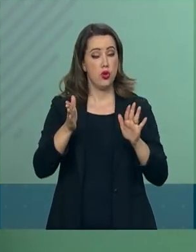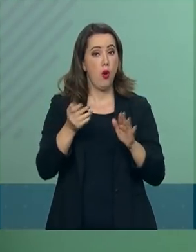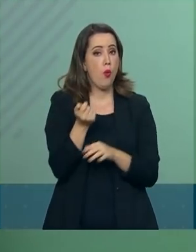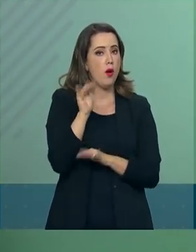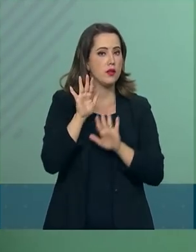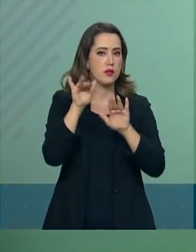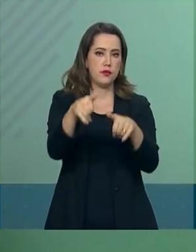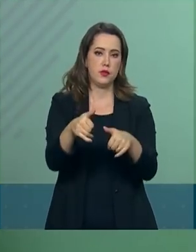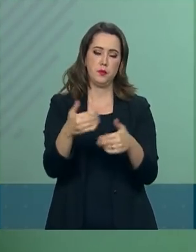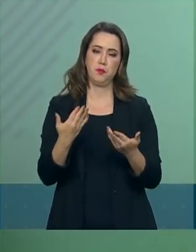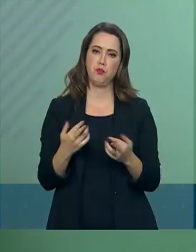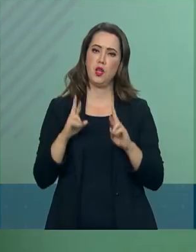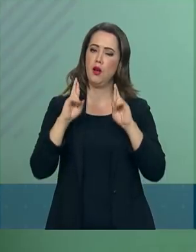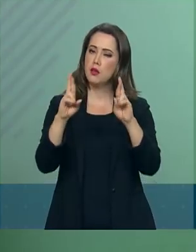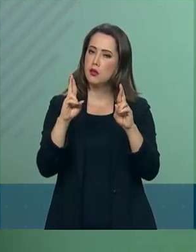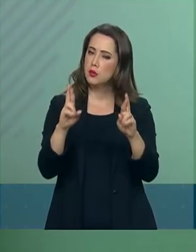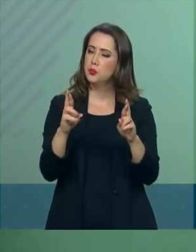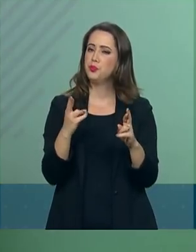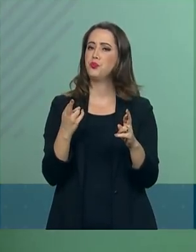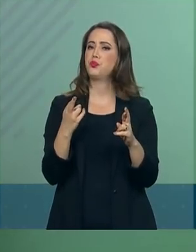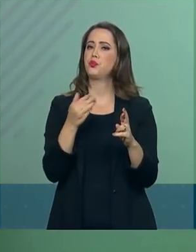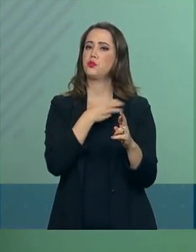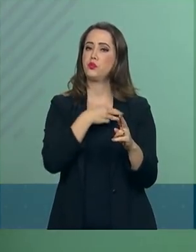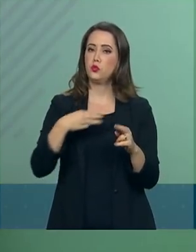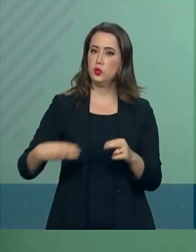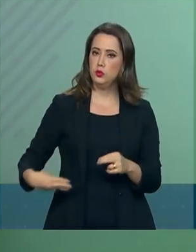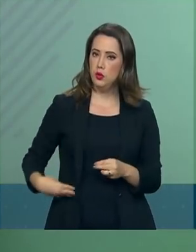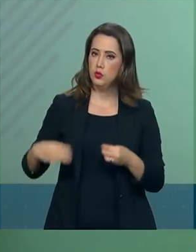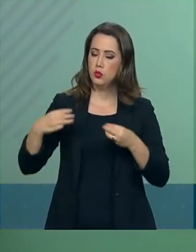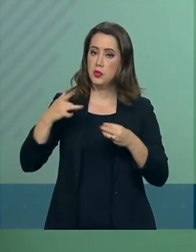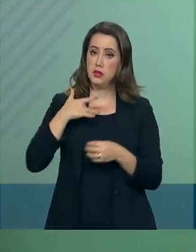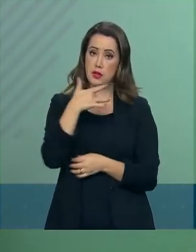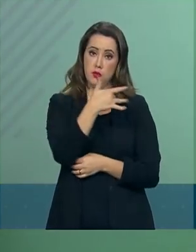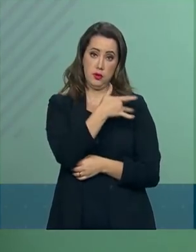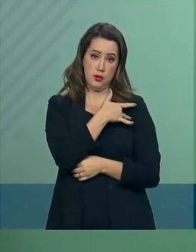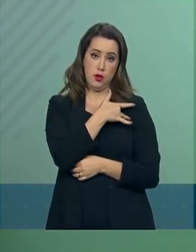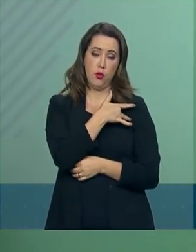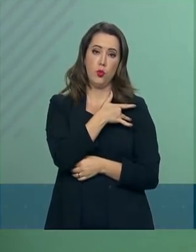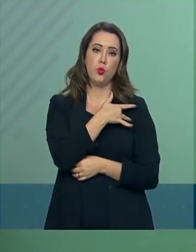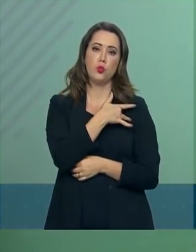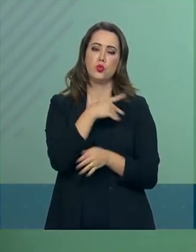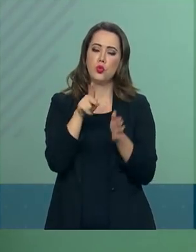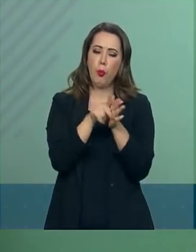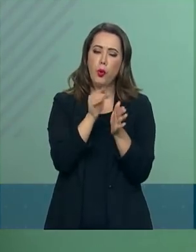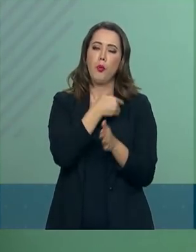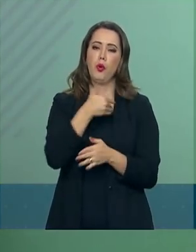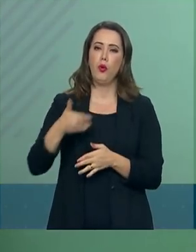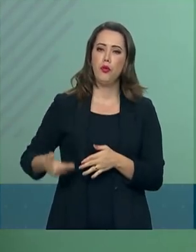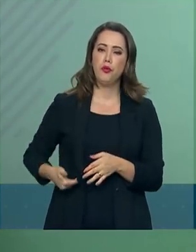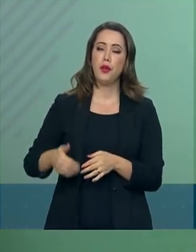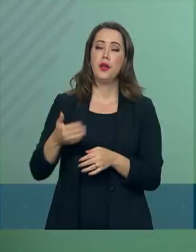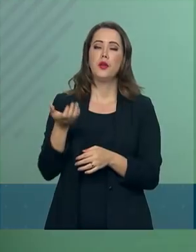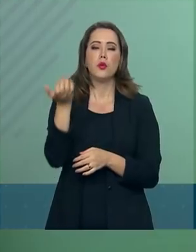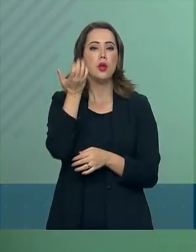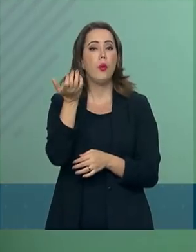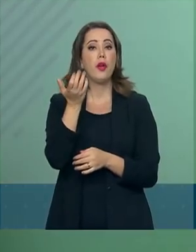expectativa do Ministério, a expectativa do Governo é de que na primeira quinzena de junho